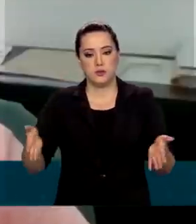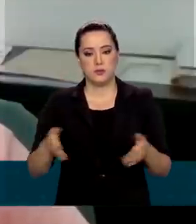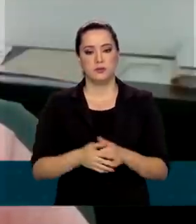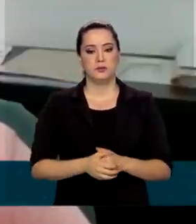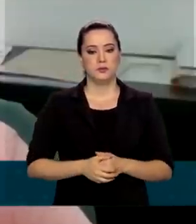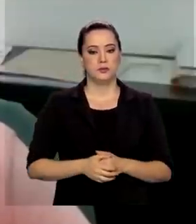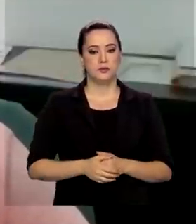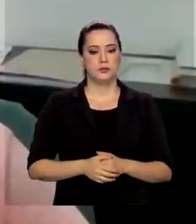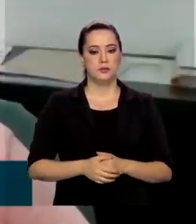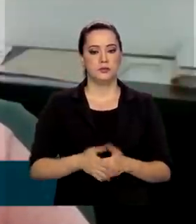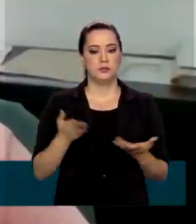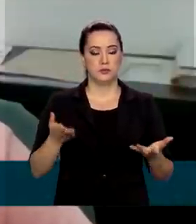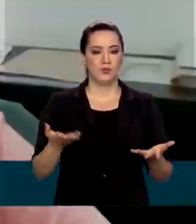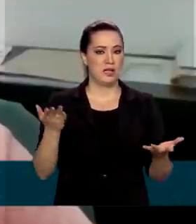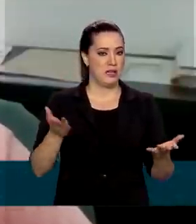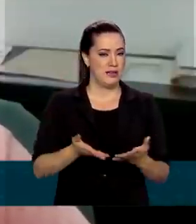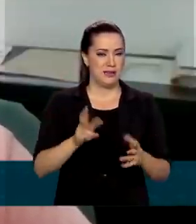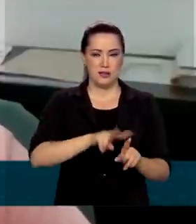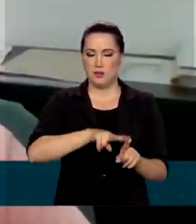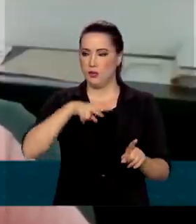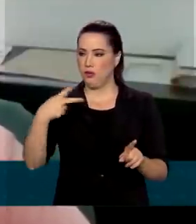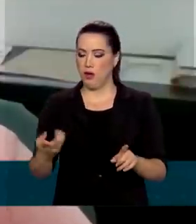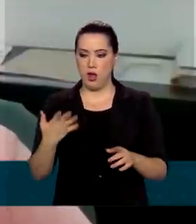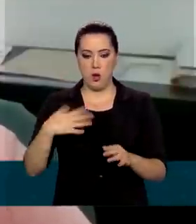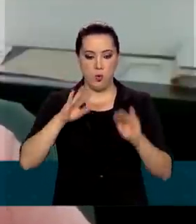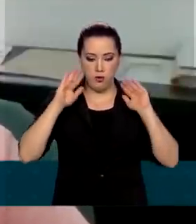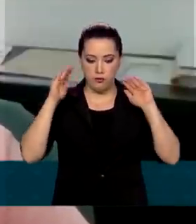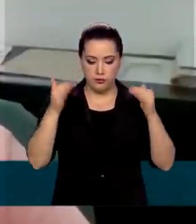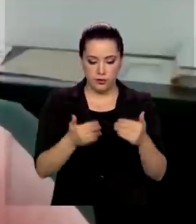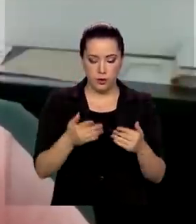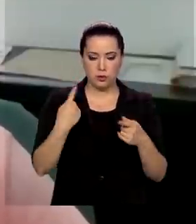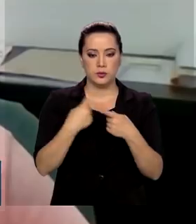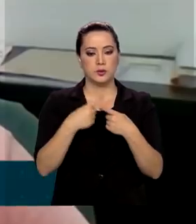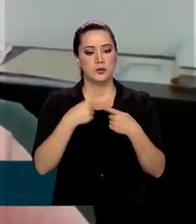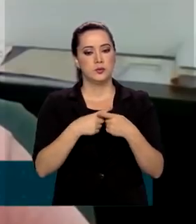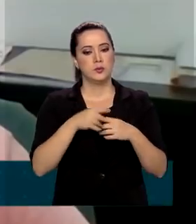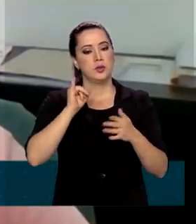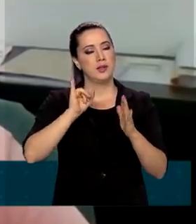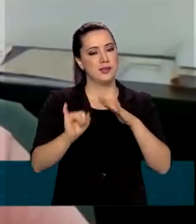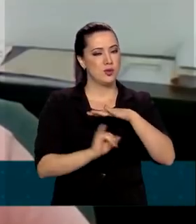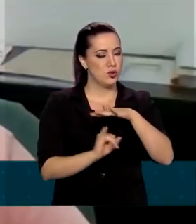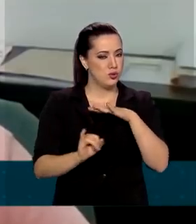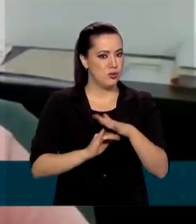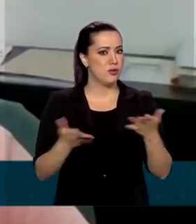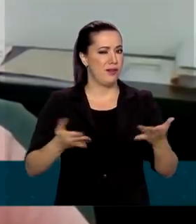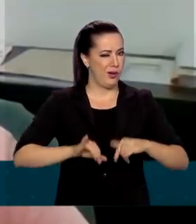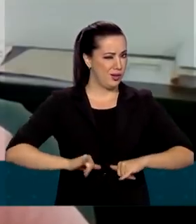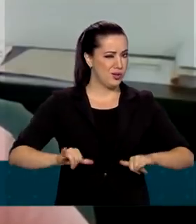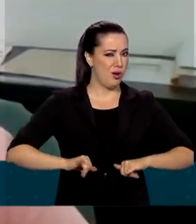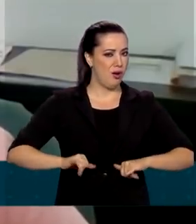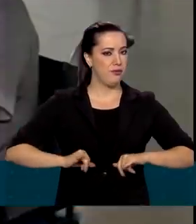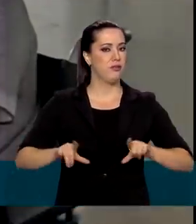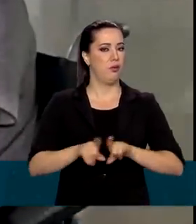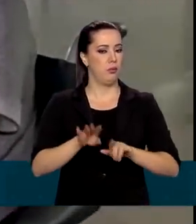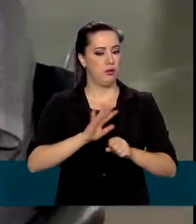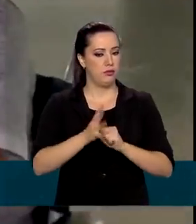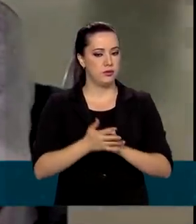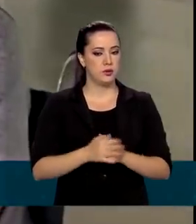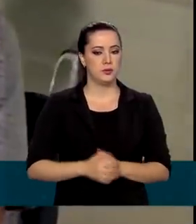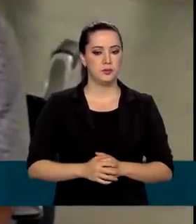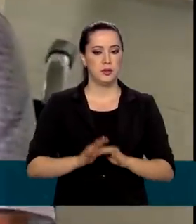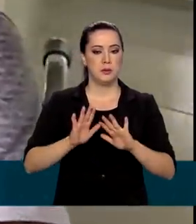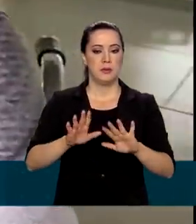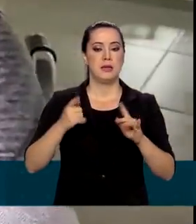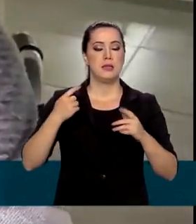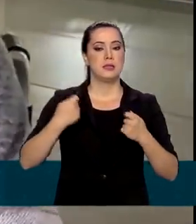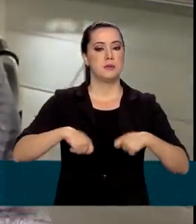prorrogação é, assim, um olhar bem inclinado mesmo às instituições que estão sofrendo nesse momento com o coronavírus. Agora, quem